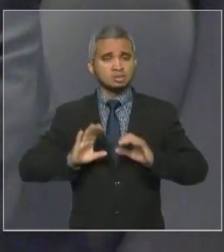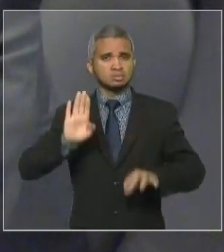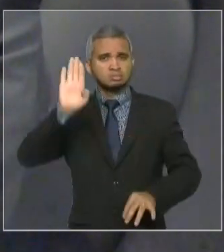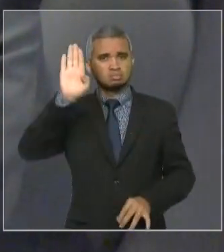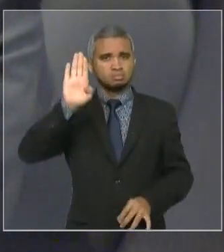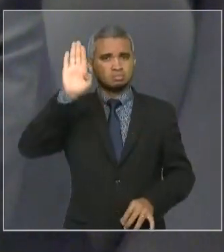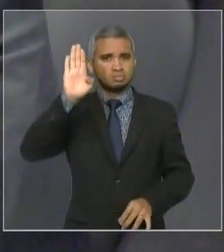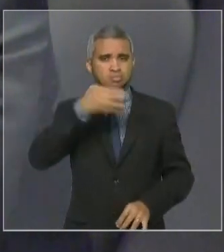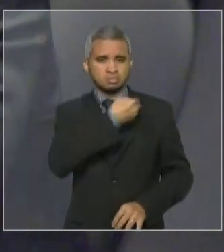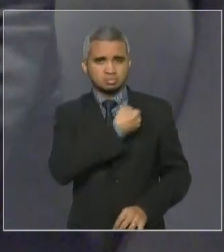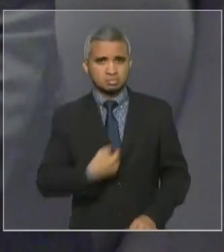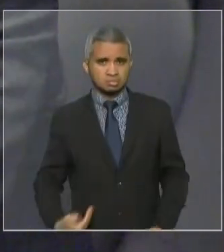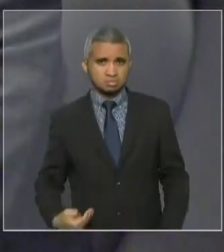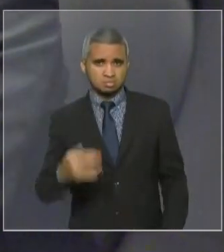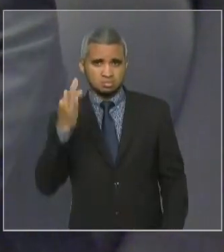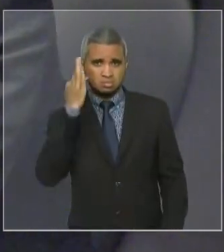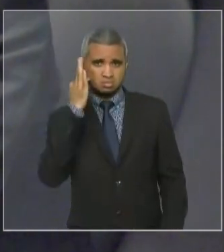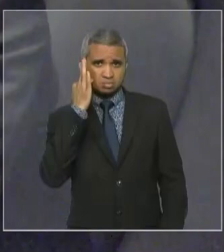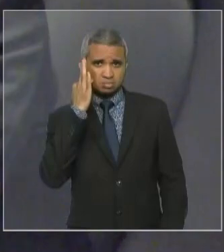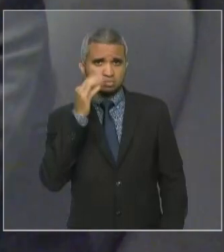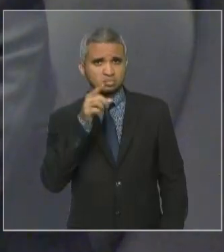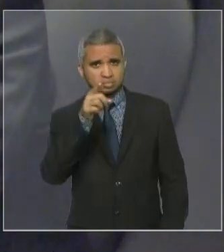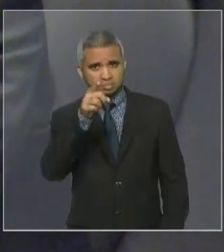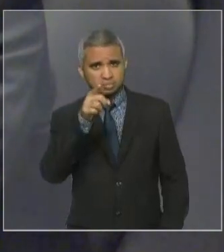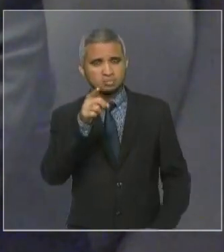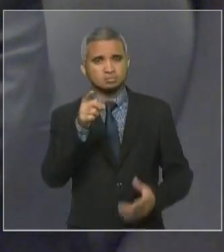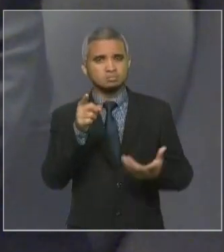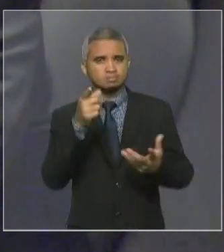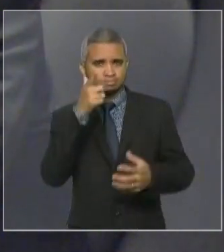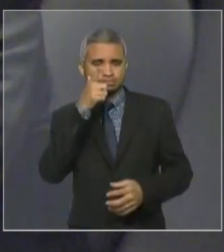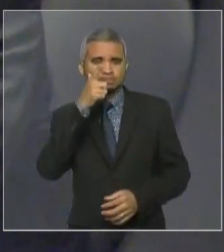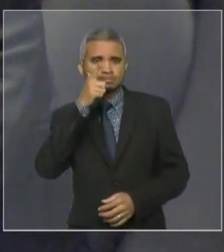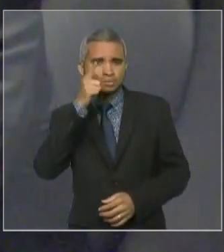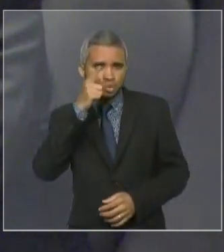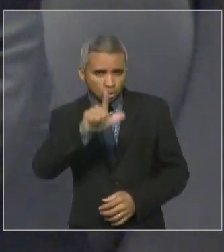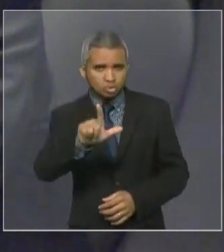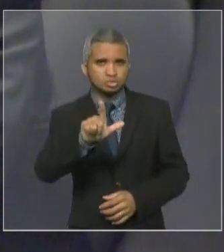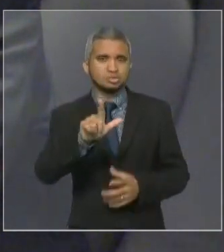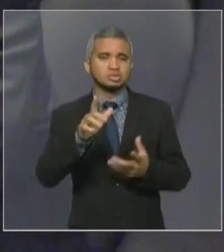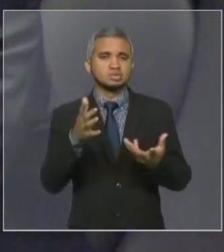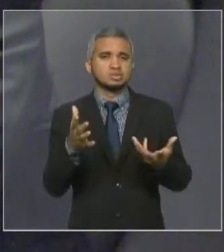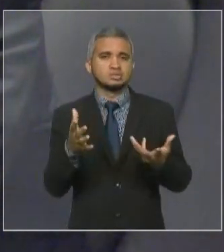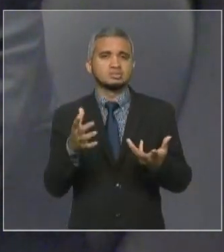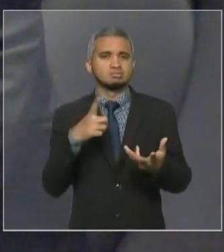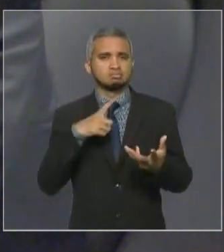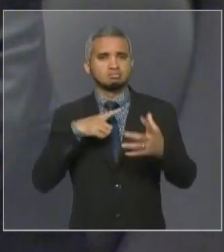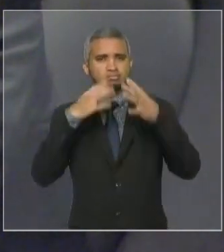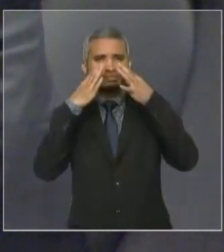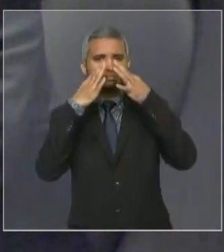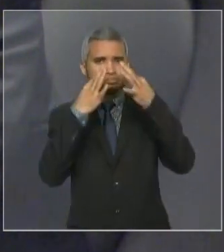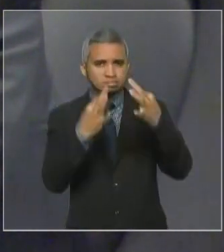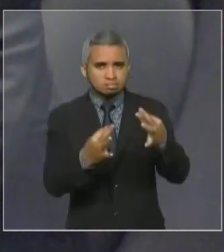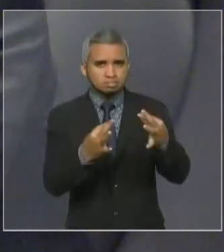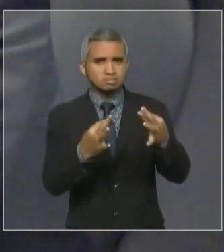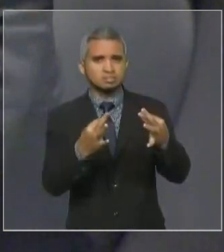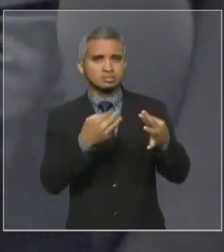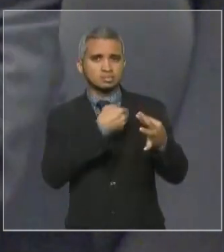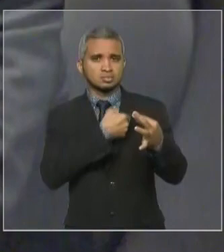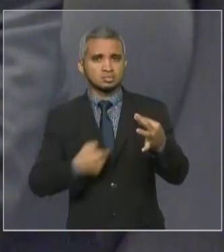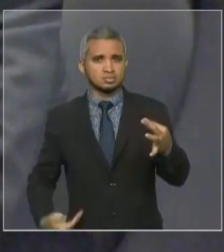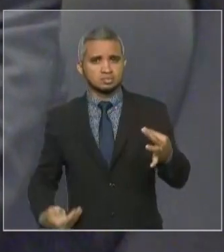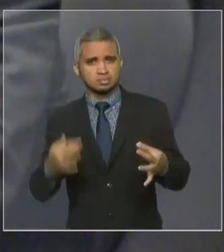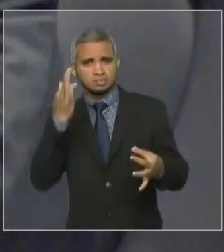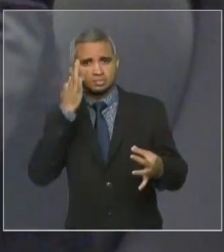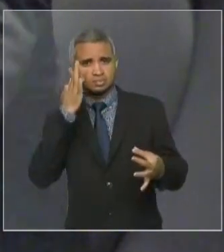governador Flavidino, mais uma vez, teve o olhar, a atenção do governador Flavidino para lhe